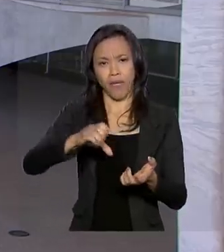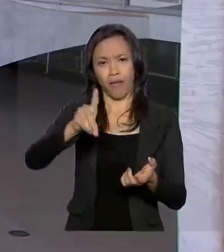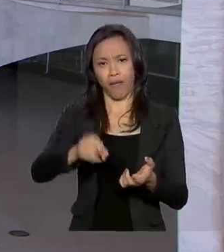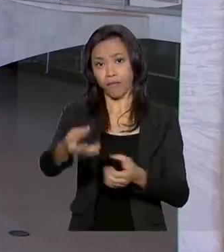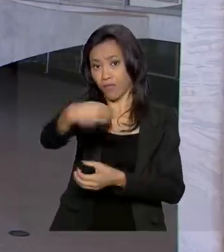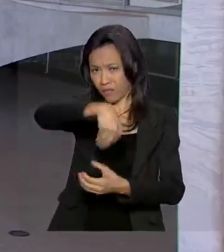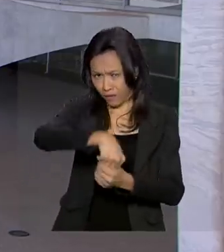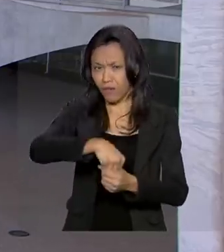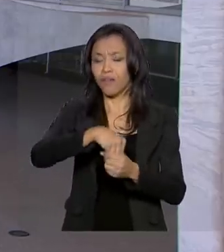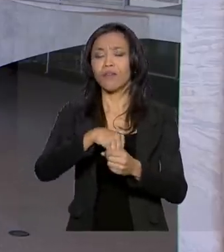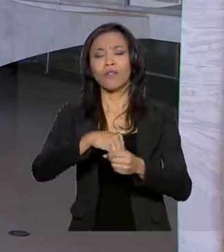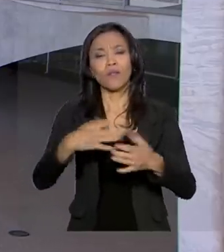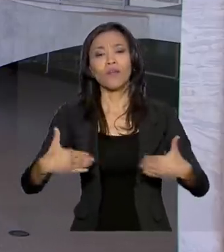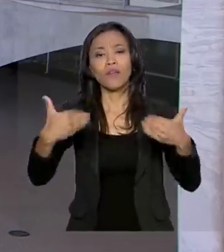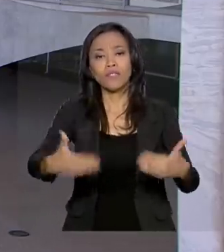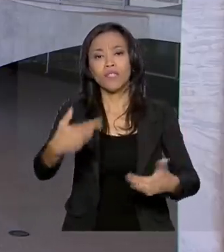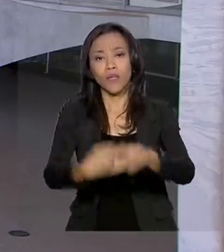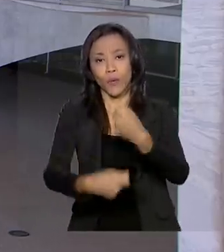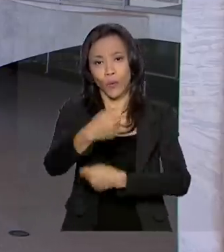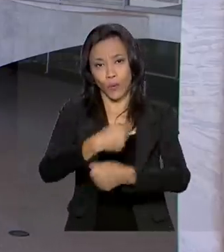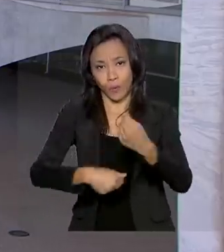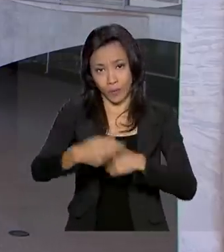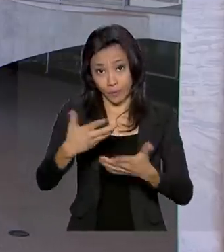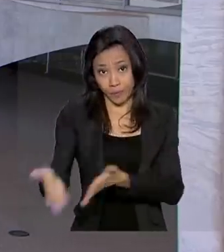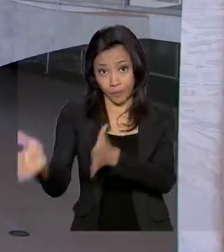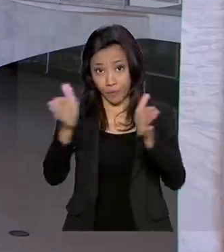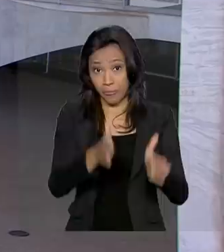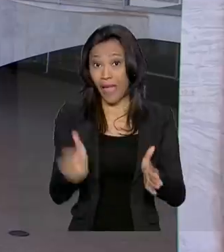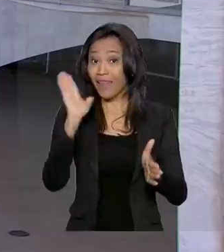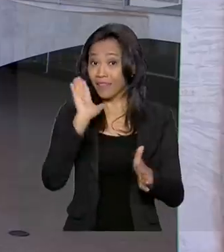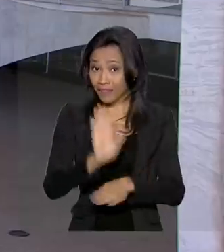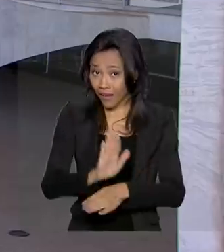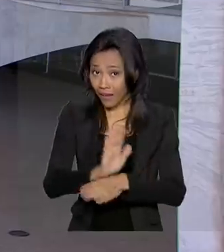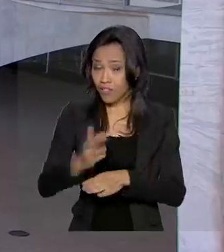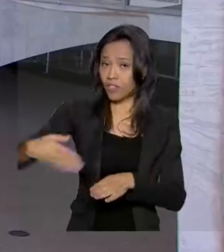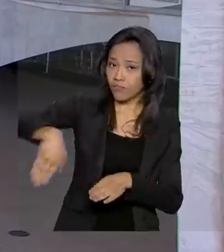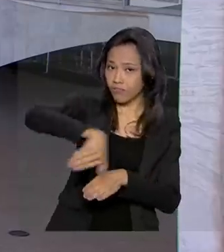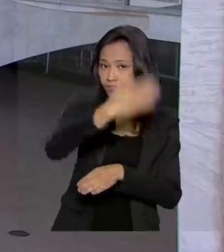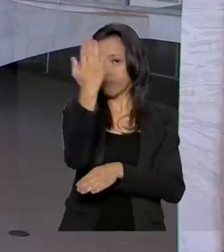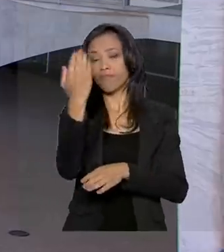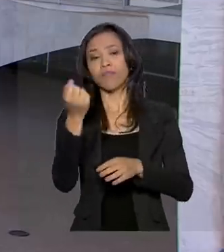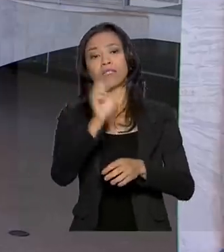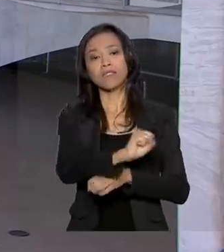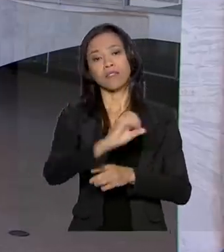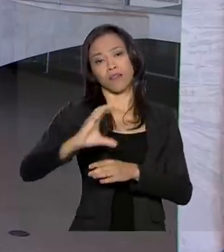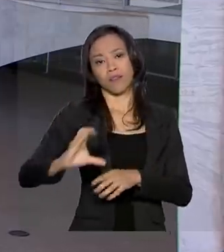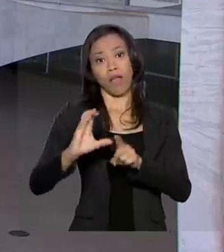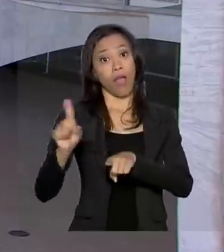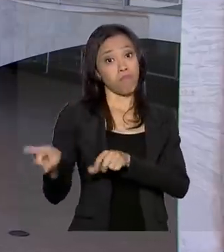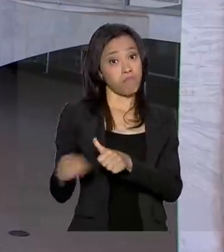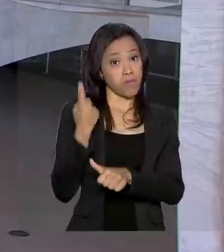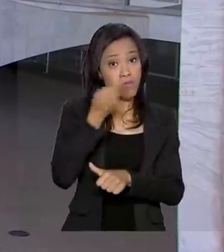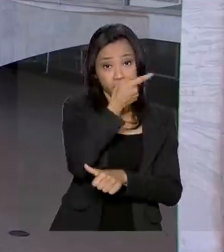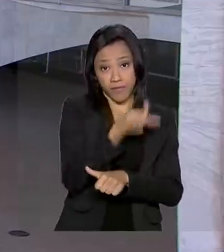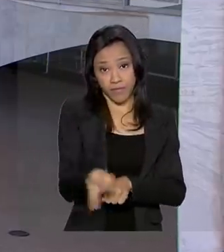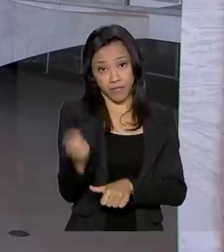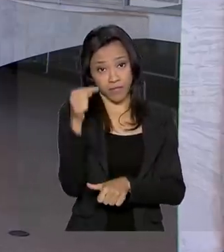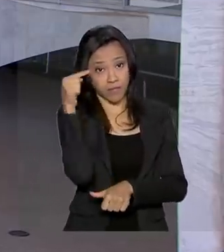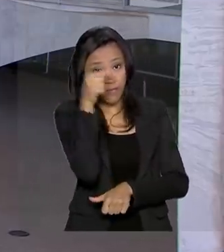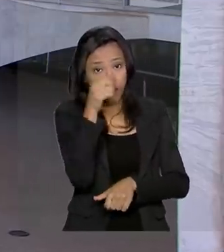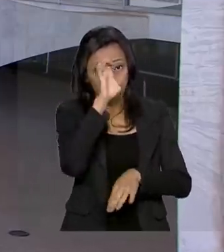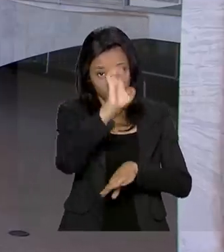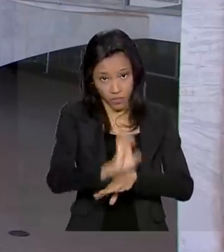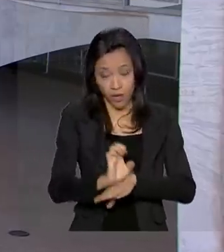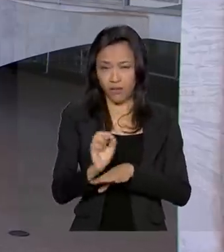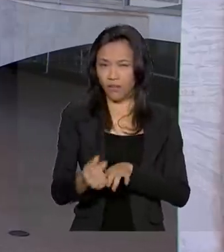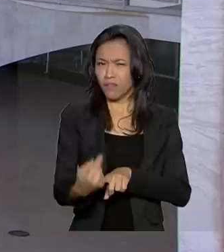da Economia. Às 4 da tarde, ele já vai estar em Florianópolis, Santa Catarina, e olha, essa é a primeira visita que ele faz à cidade, desde